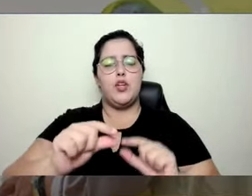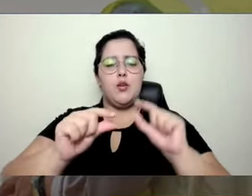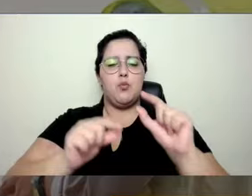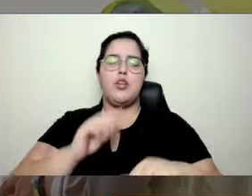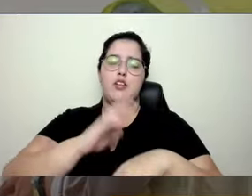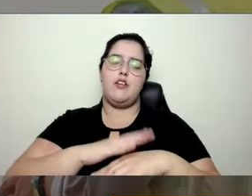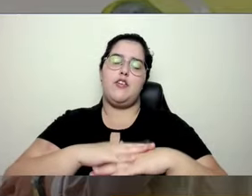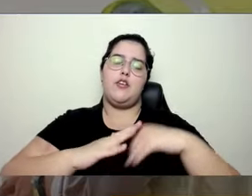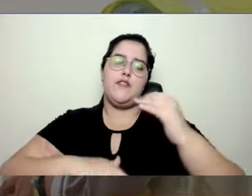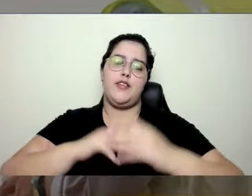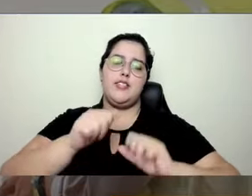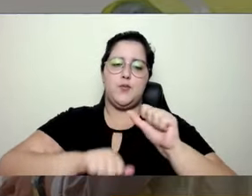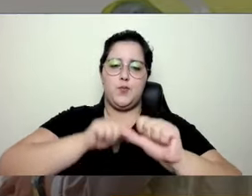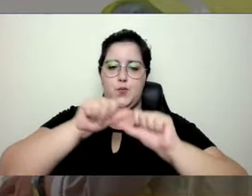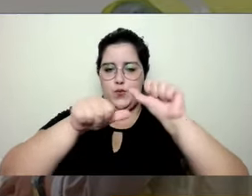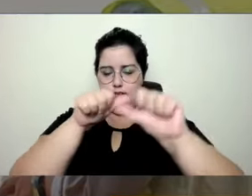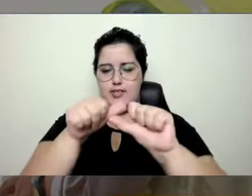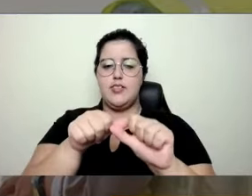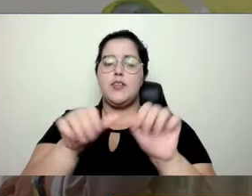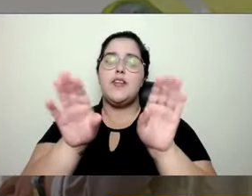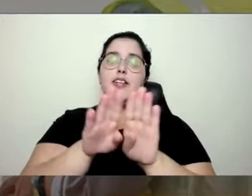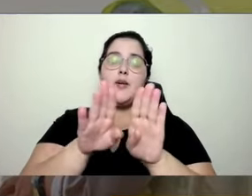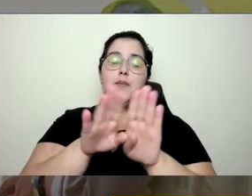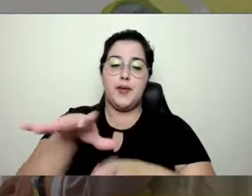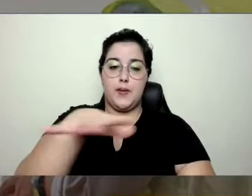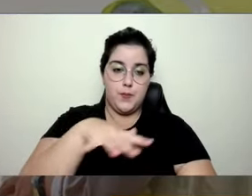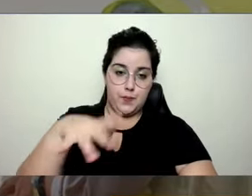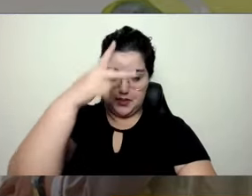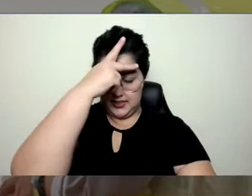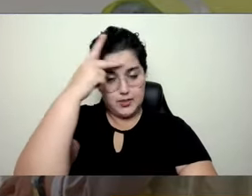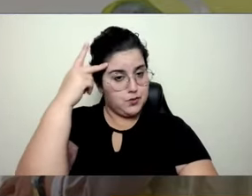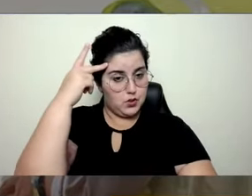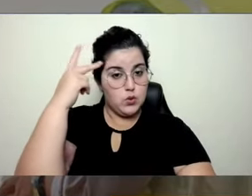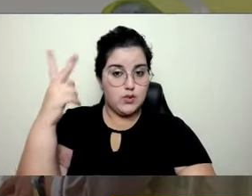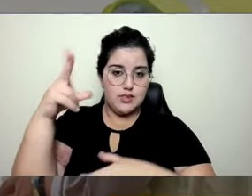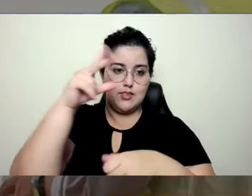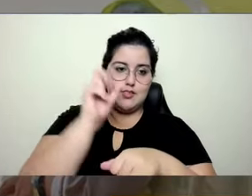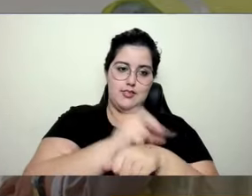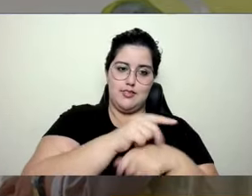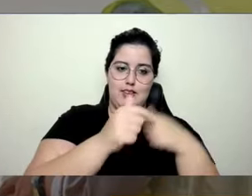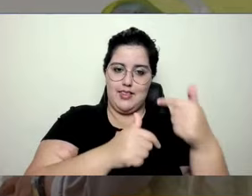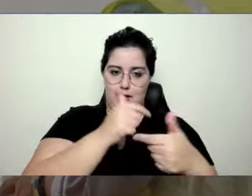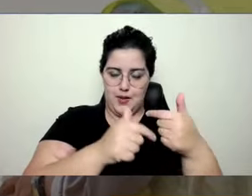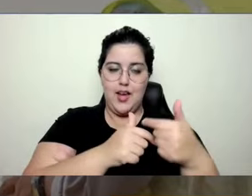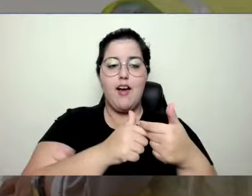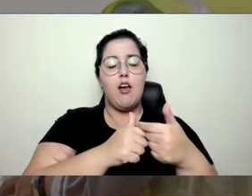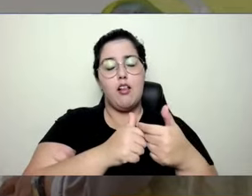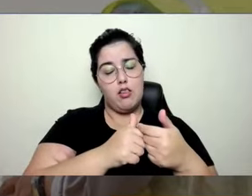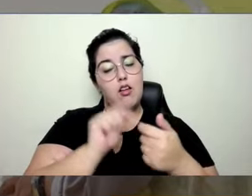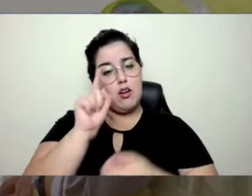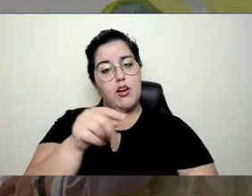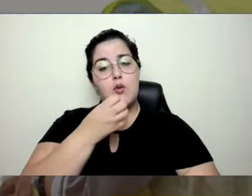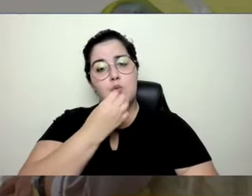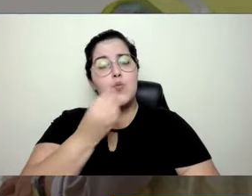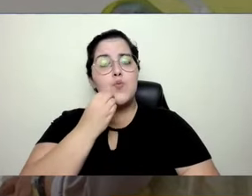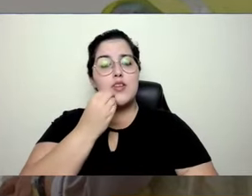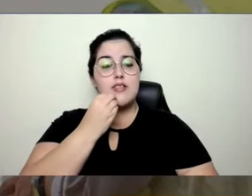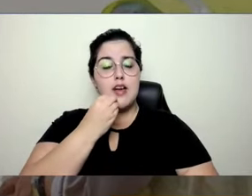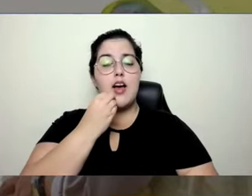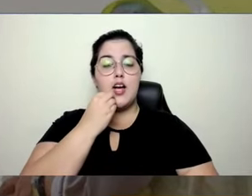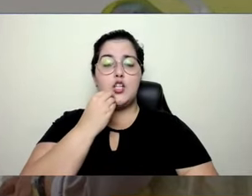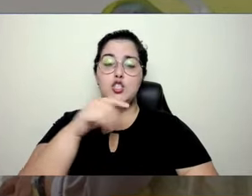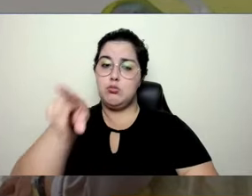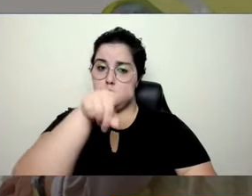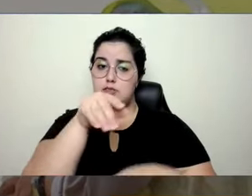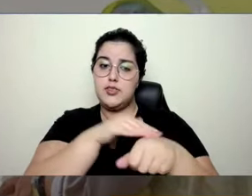acontecendo, e quem está nas empresas que ainda não está investindo nisso, é uma ótima oportunidade para levar isso